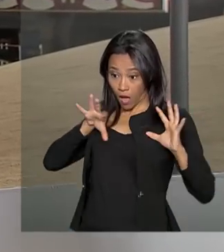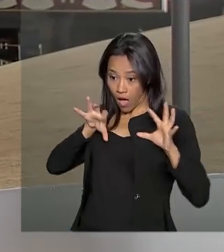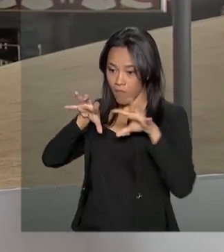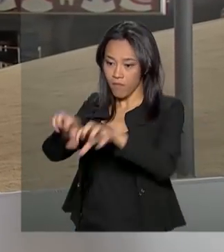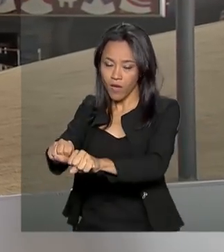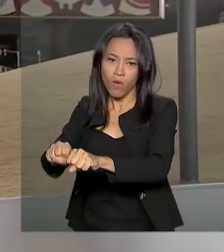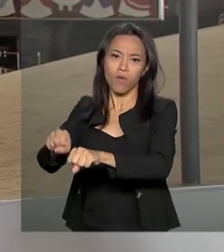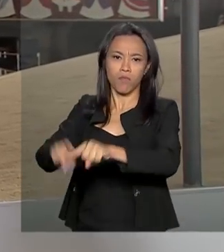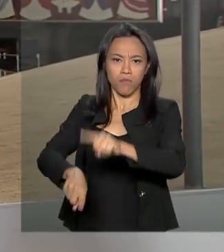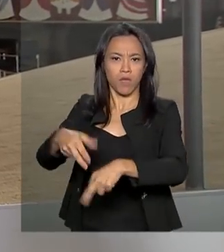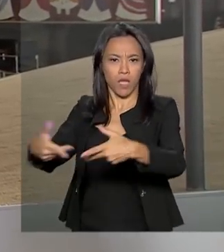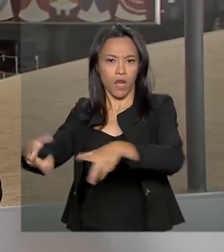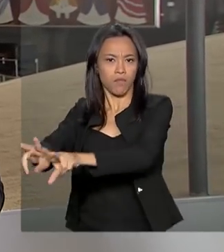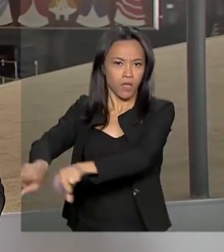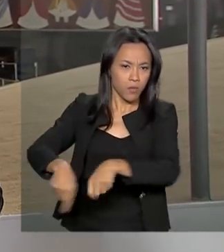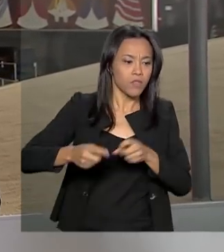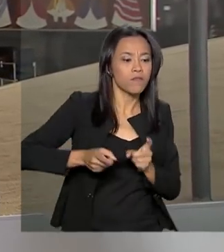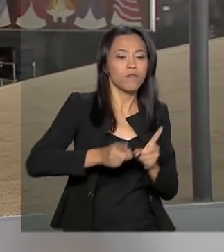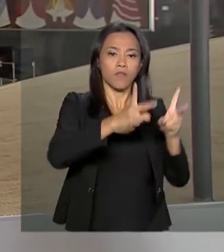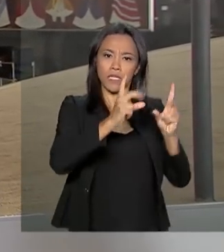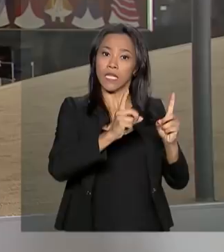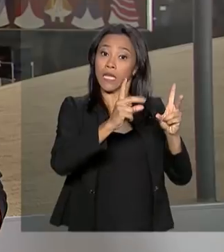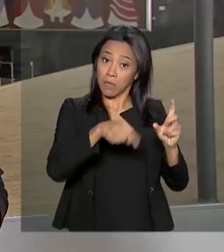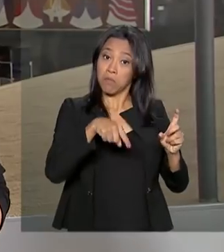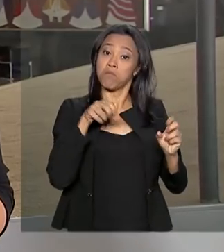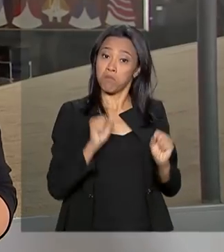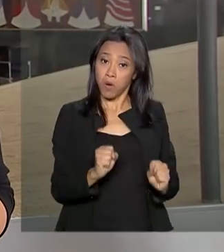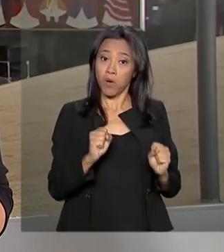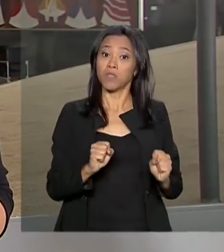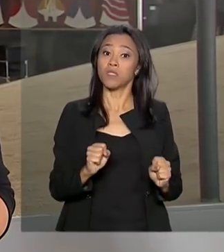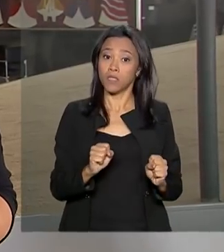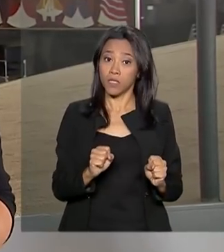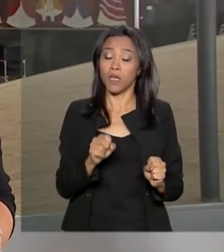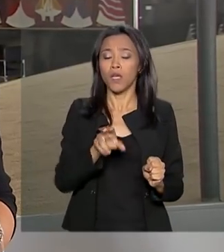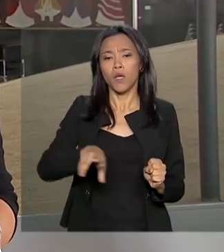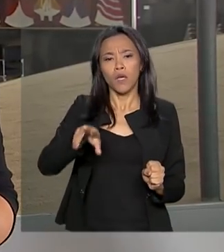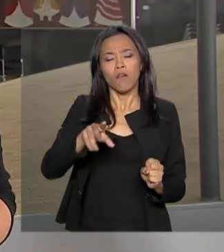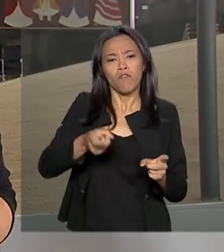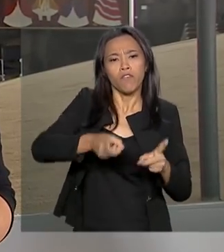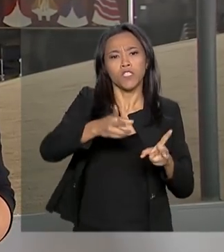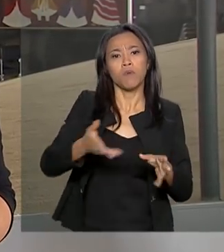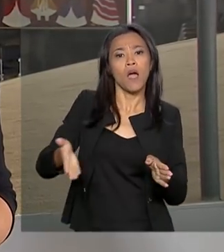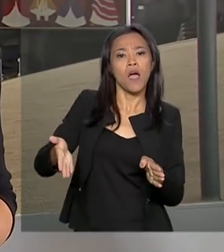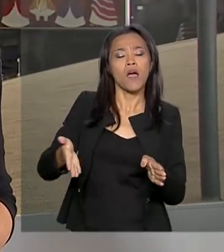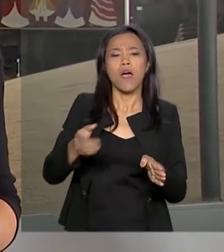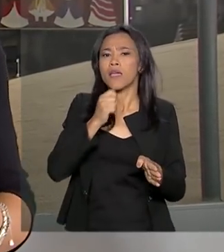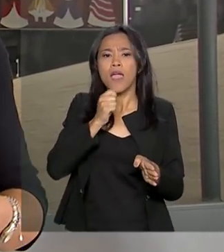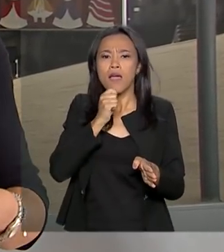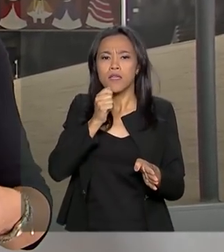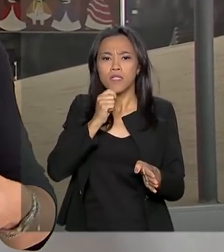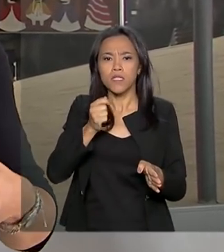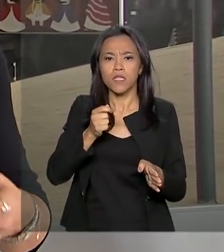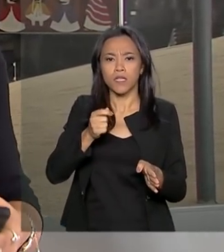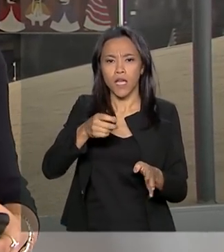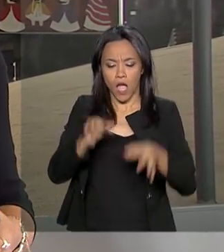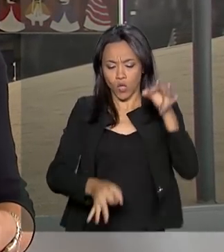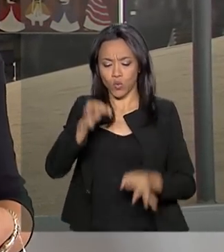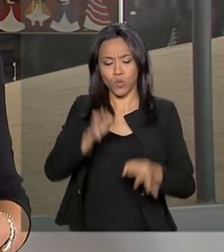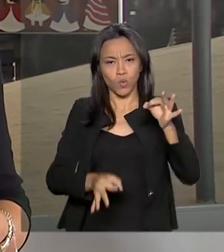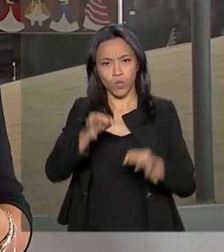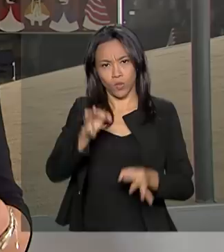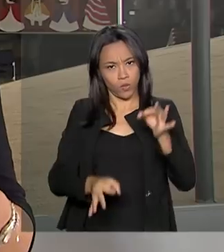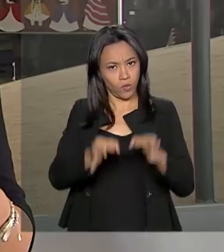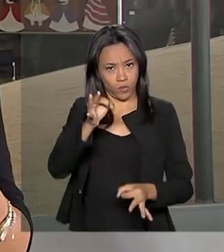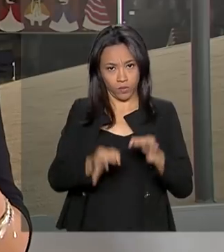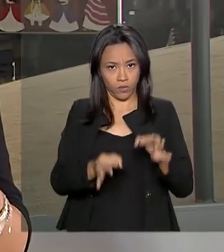os recursos obtidos possam ser utilizados antes mesmo do trânsito em julgado, ou seja, da definição definitiva,